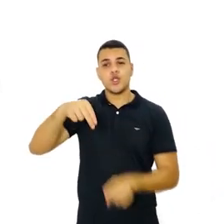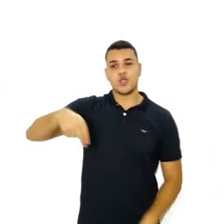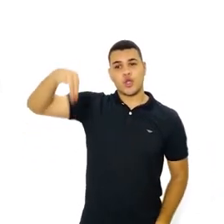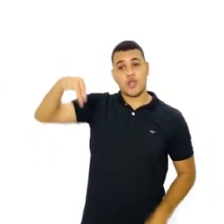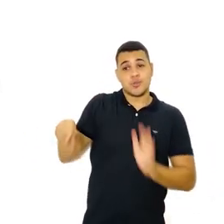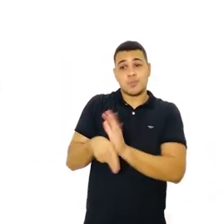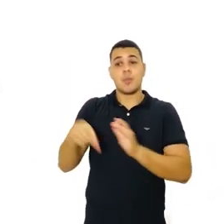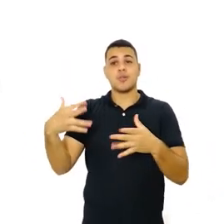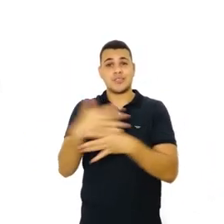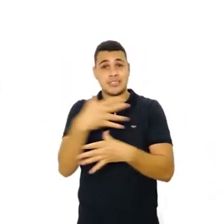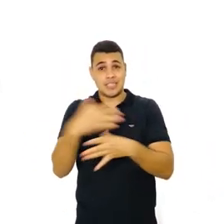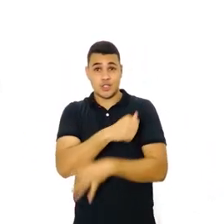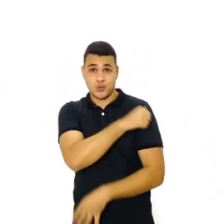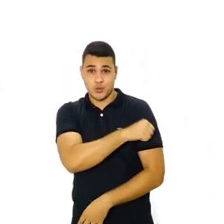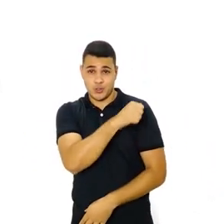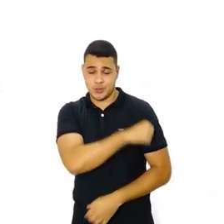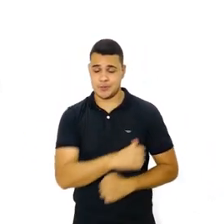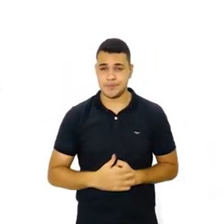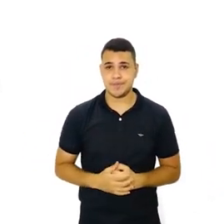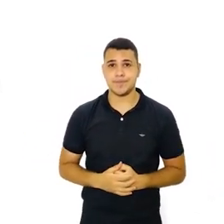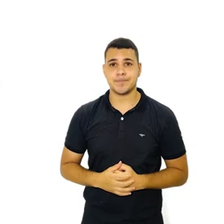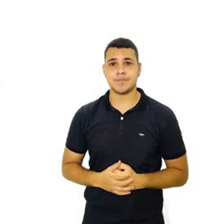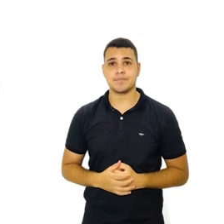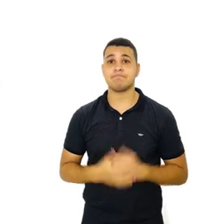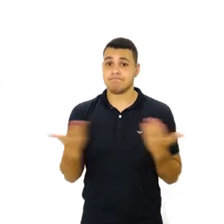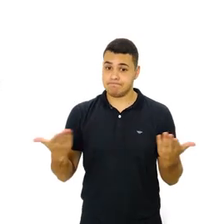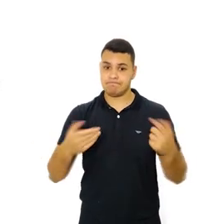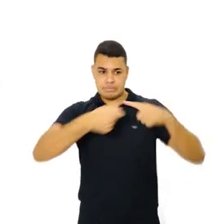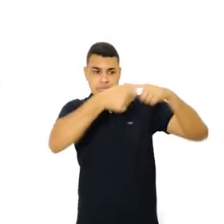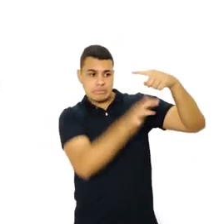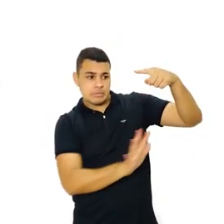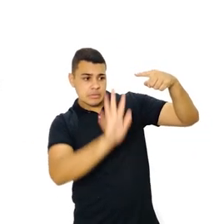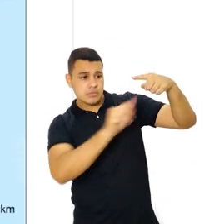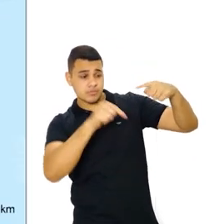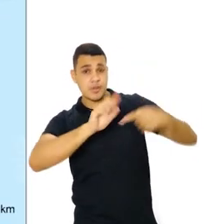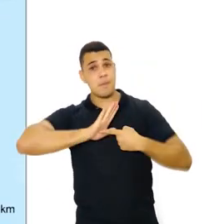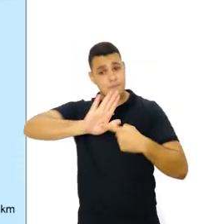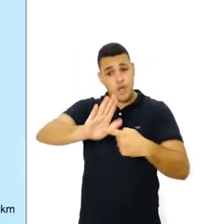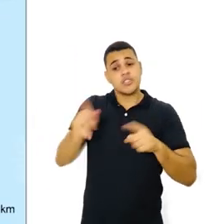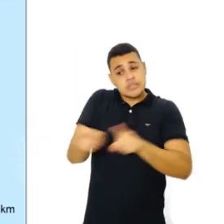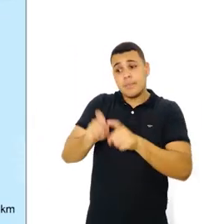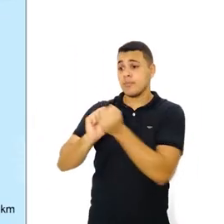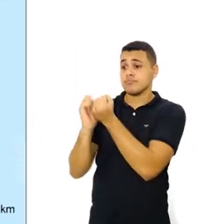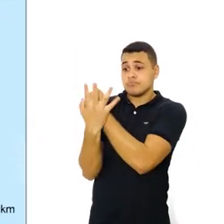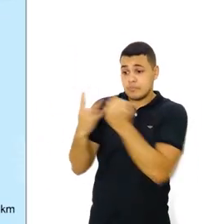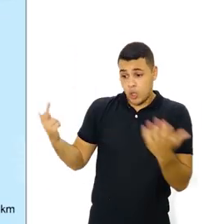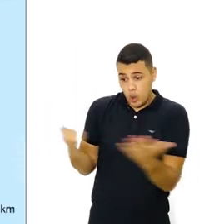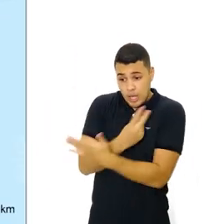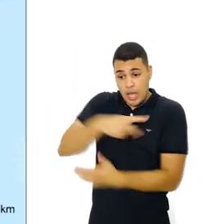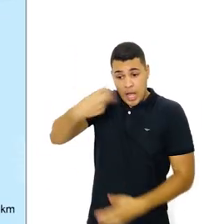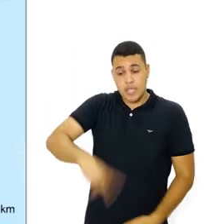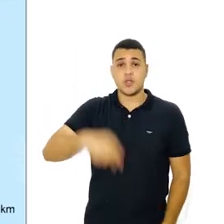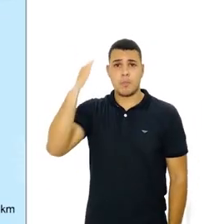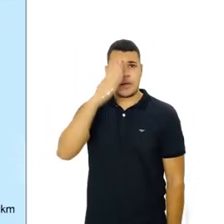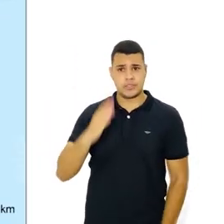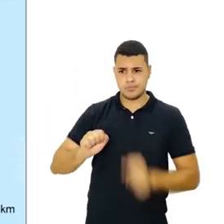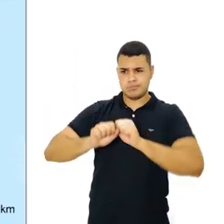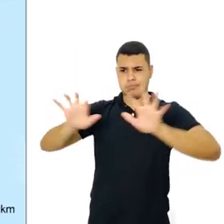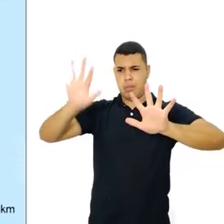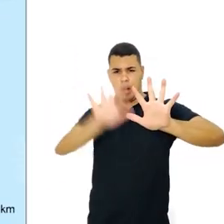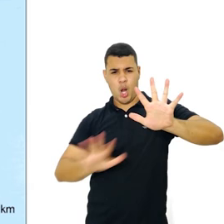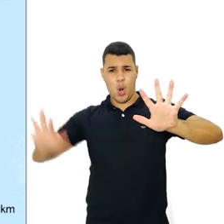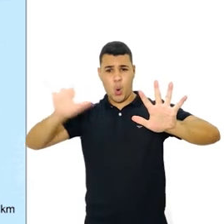oeste e a região norte do município do Rio. E, obviamente, o mapa com a incidência da Covid